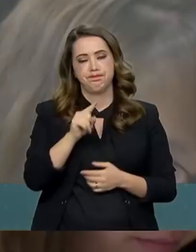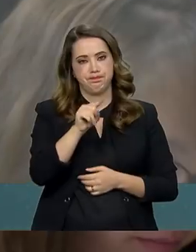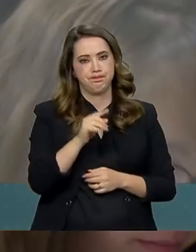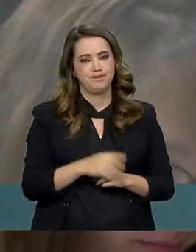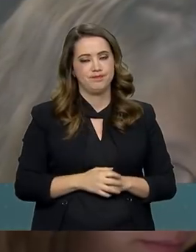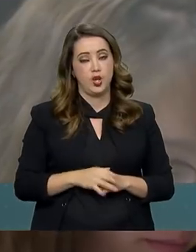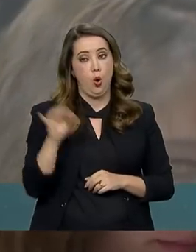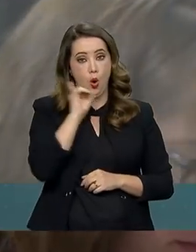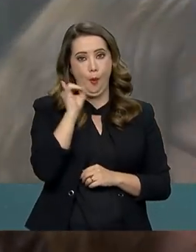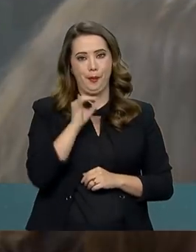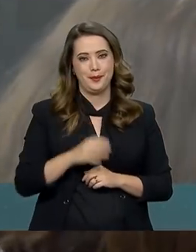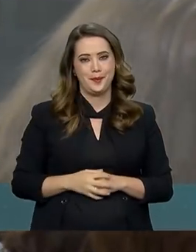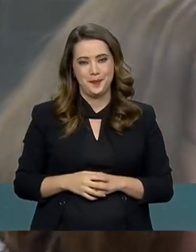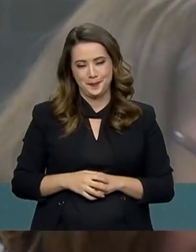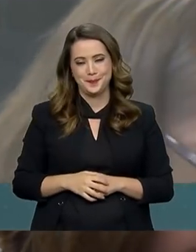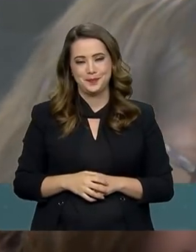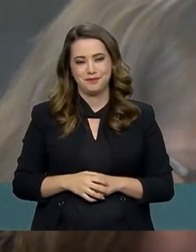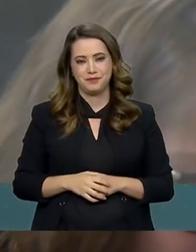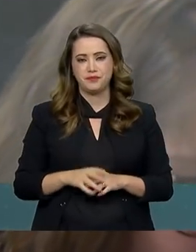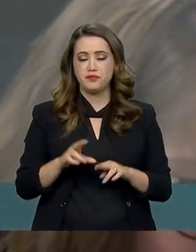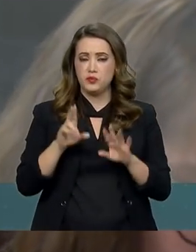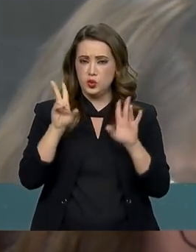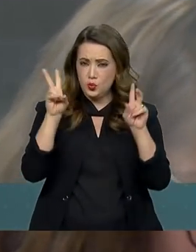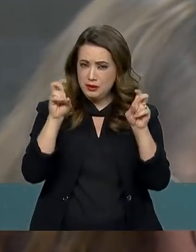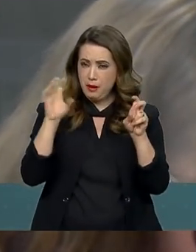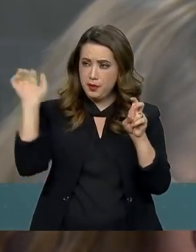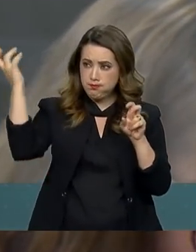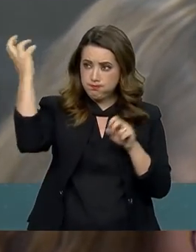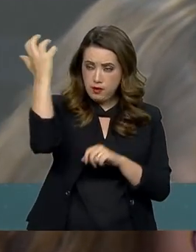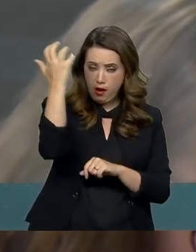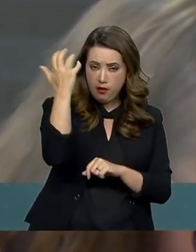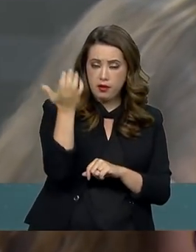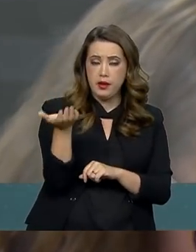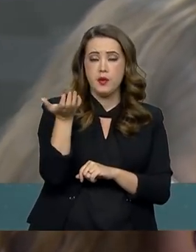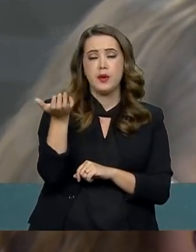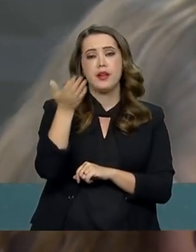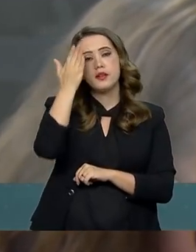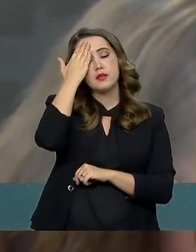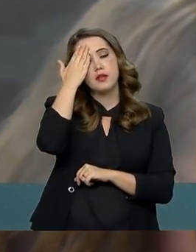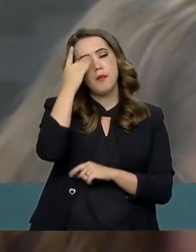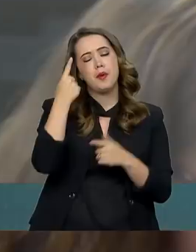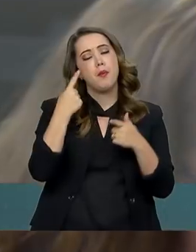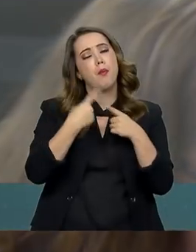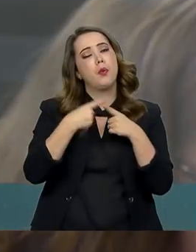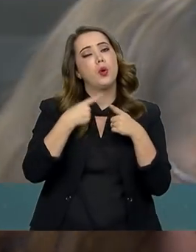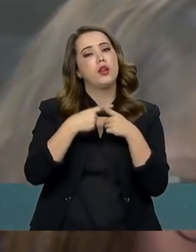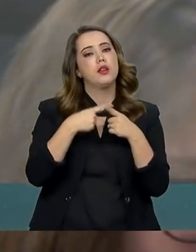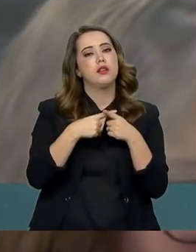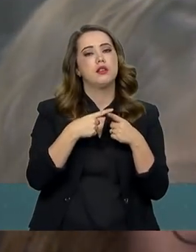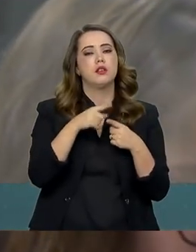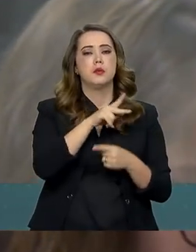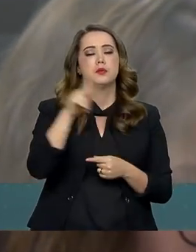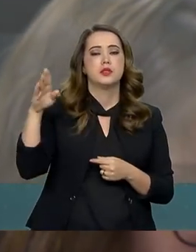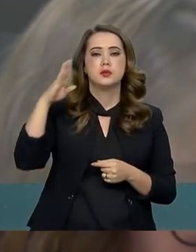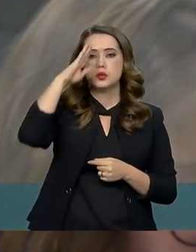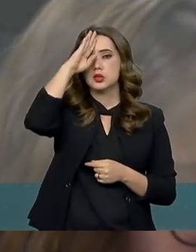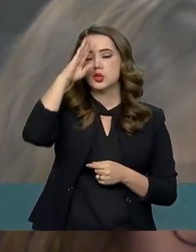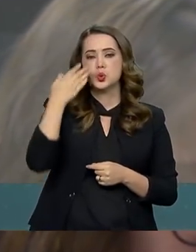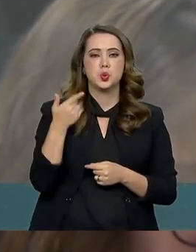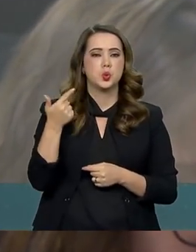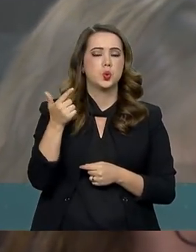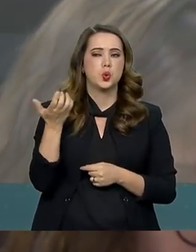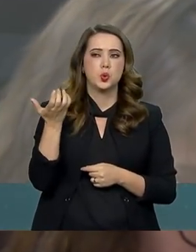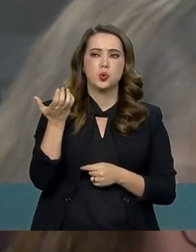assunto sobre o meio ambiente, gostaria só de saber um pouco mais sobre a justificativa do presidente de não